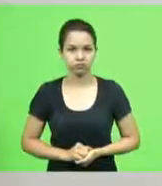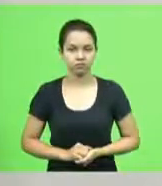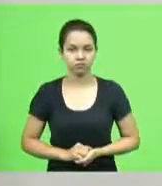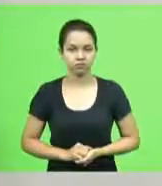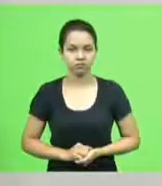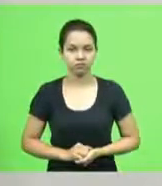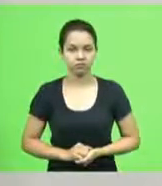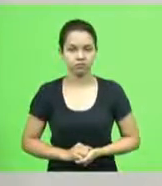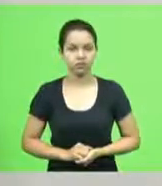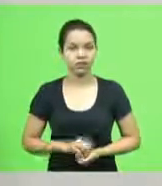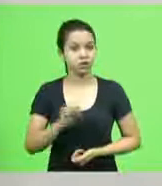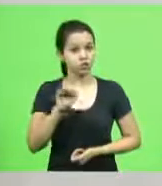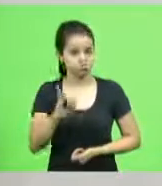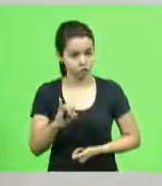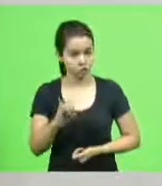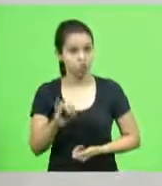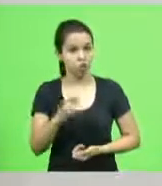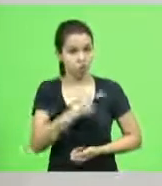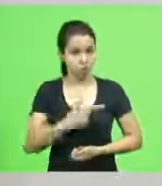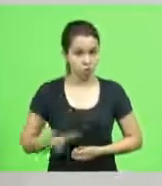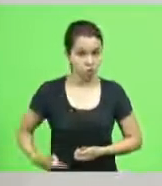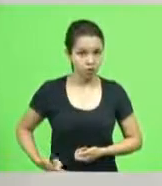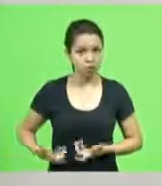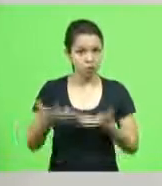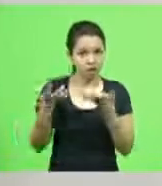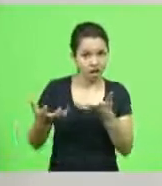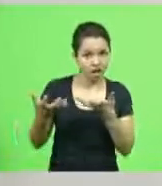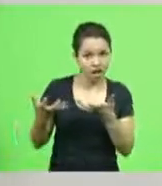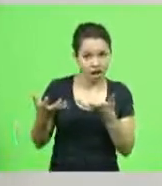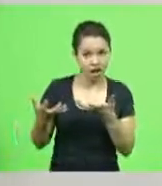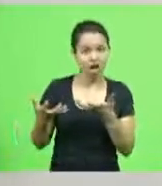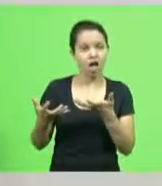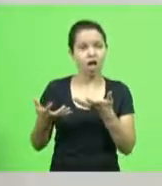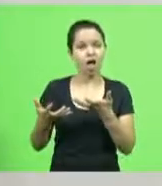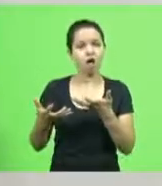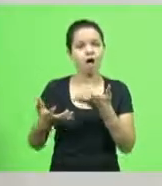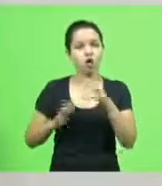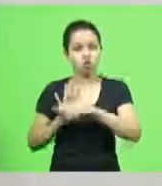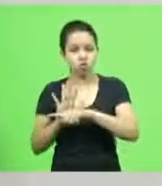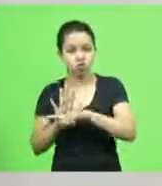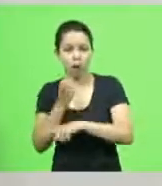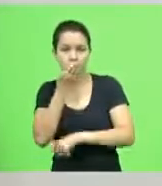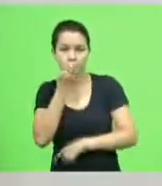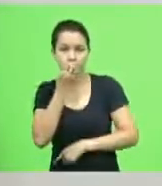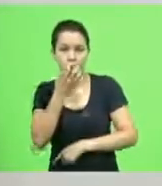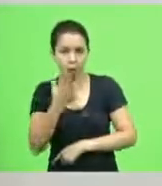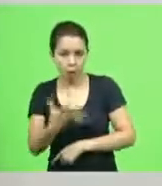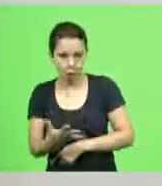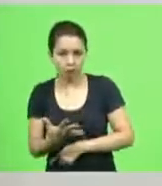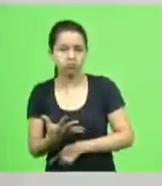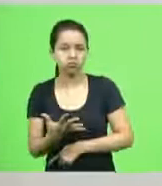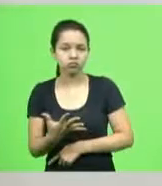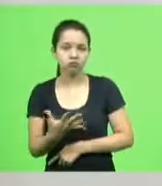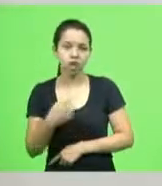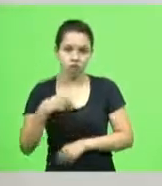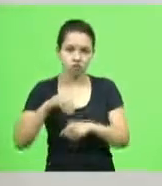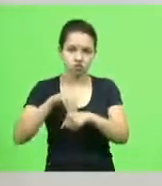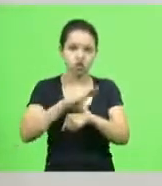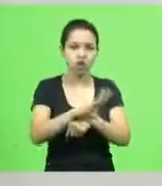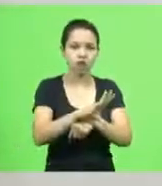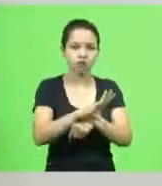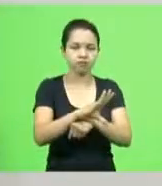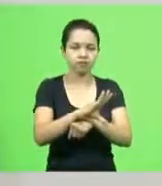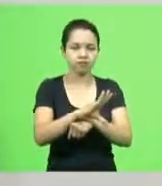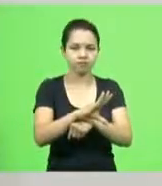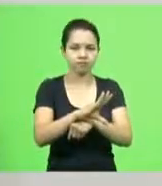se o governo quer fazer senhores deputados uma boa ação eu vou sugerir uma para não